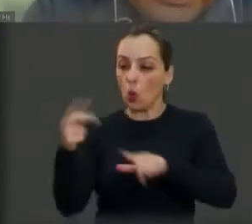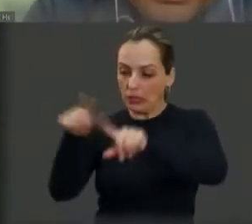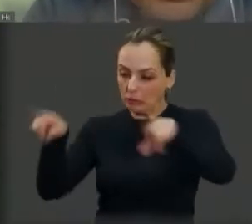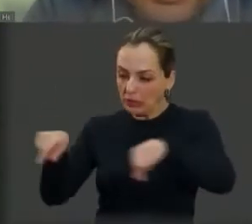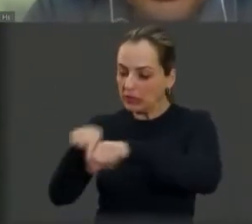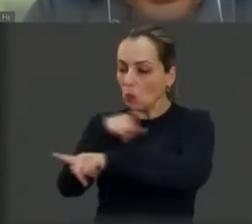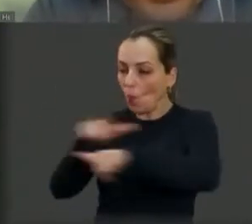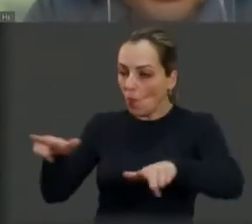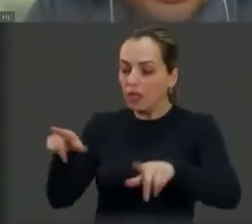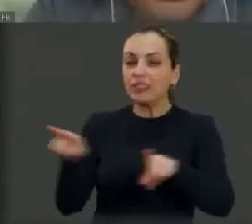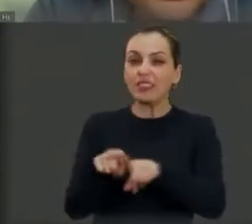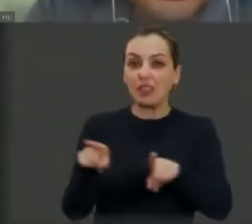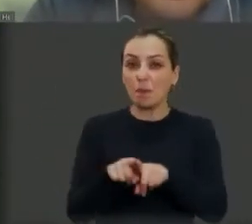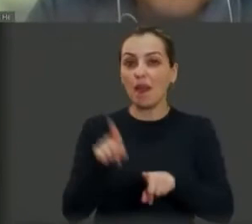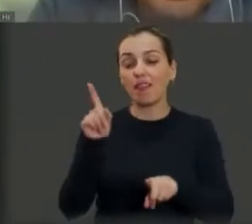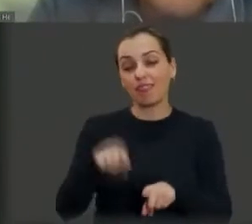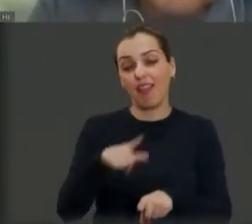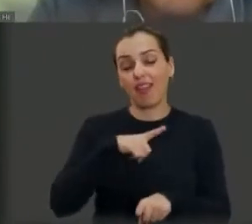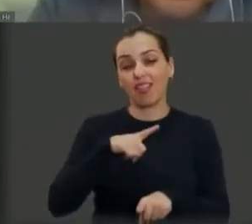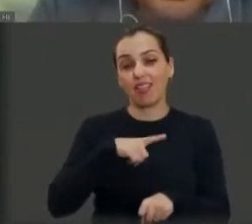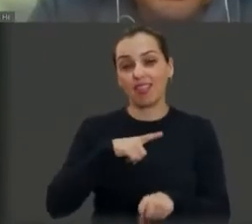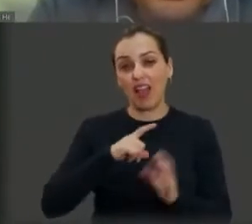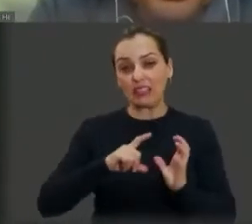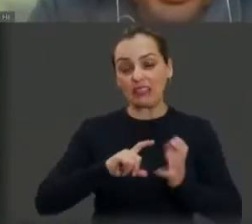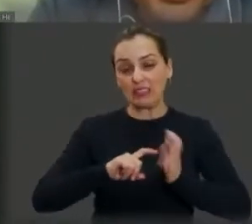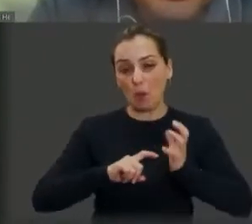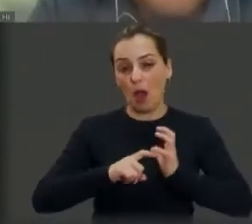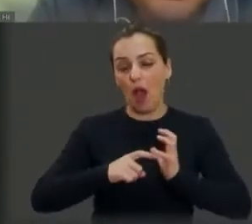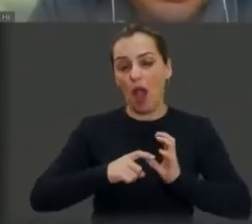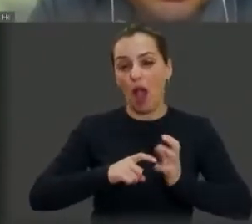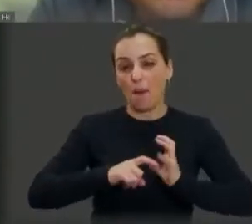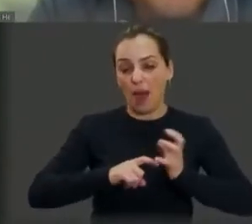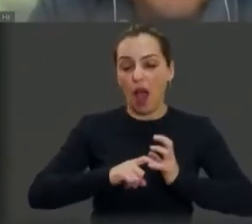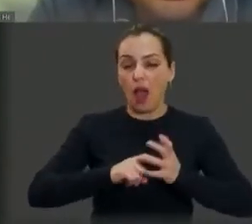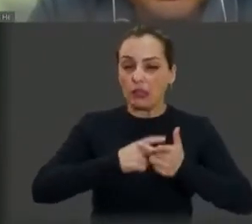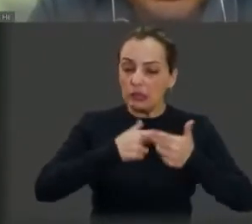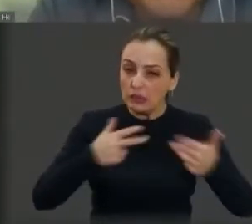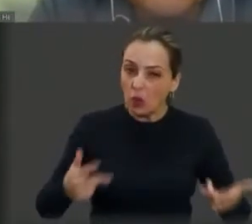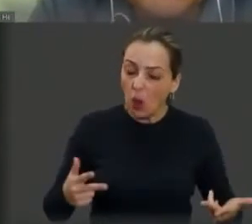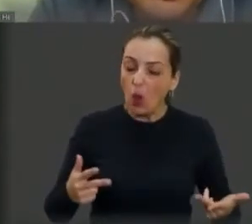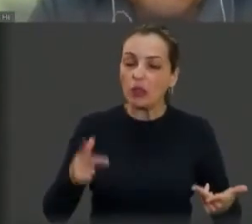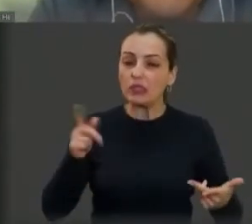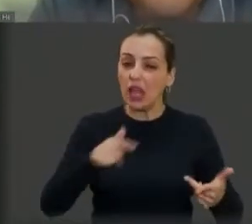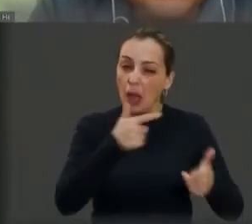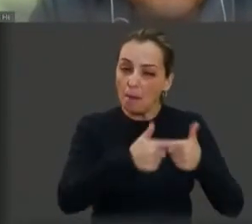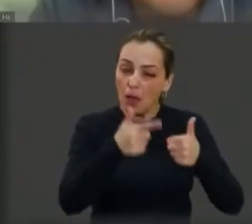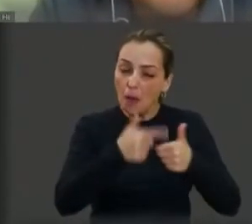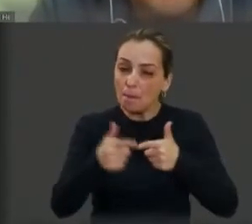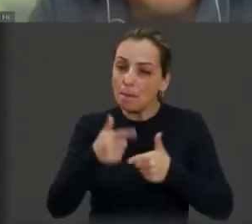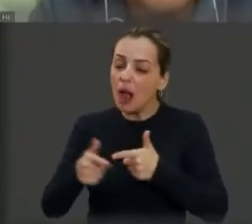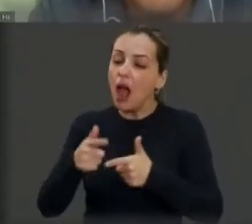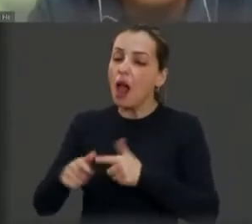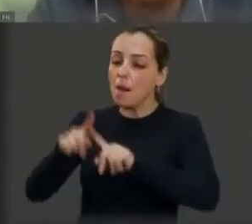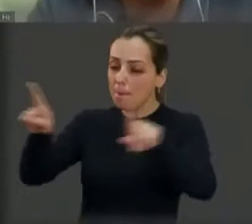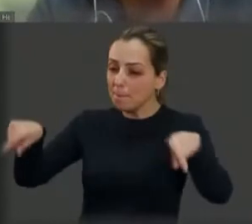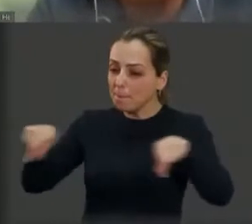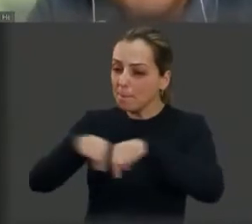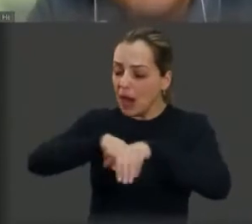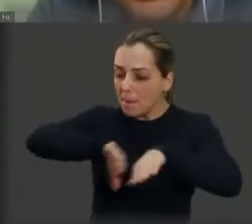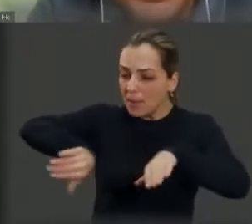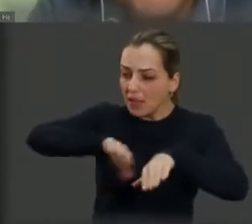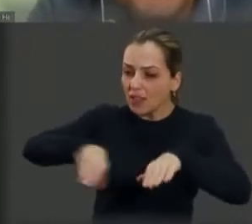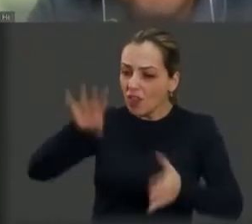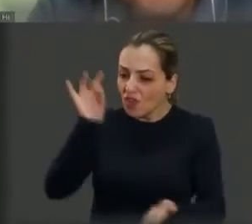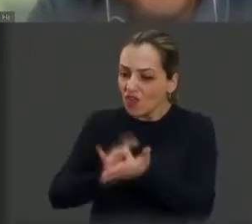Está com vários pontos, os aquecedores estavam com uns problemas aí, a piscina olímpica não está em condições de uso por conta da